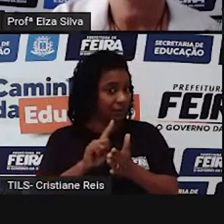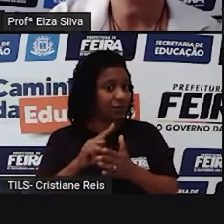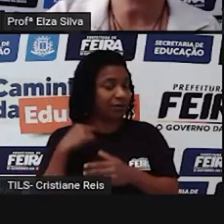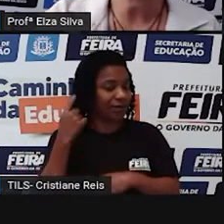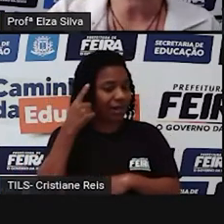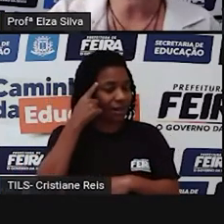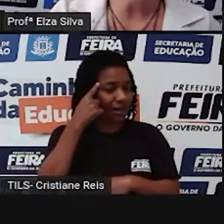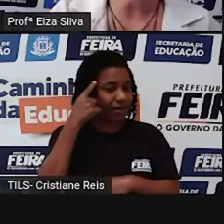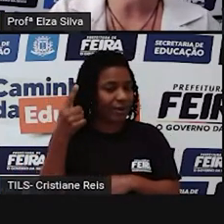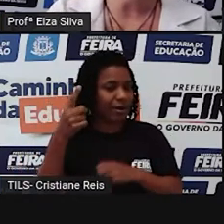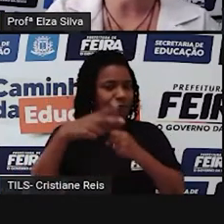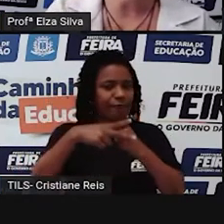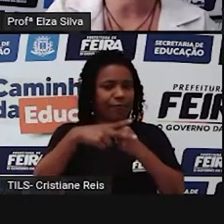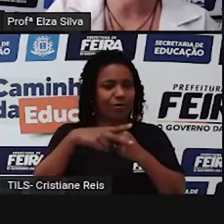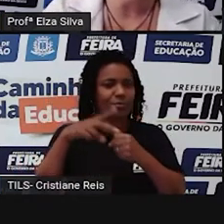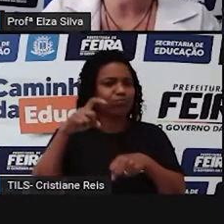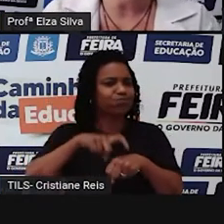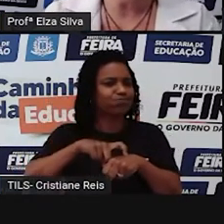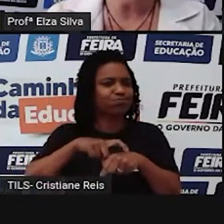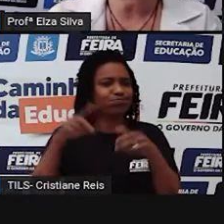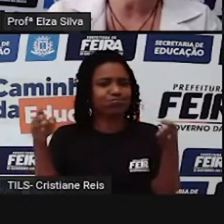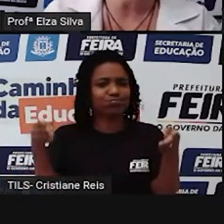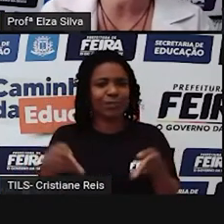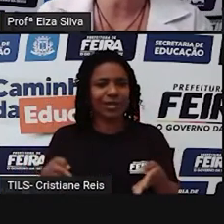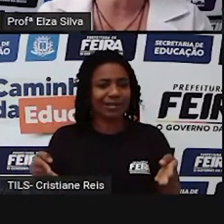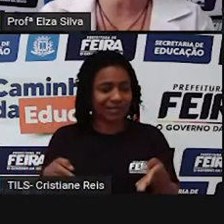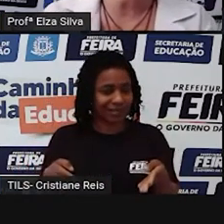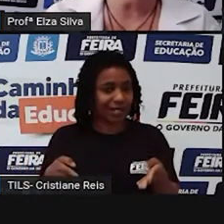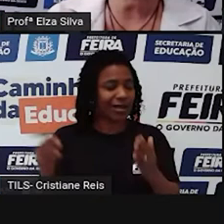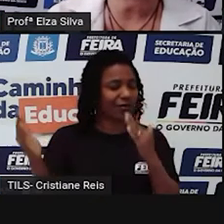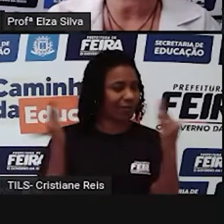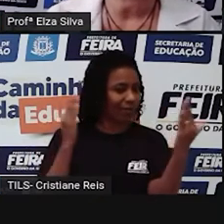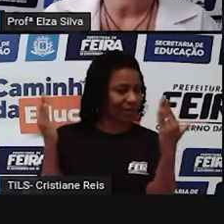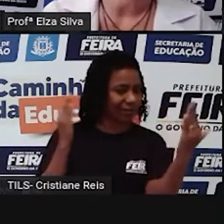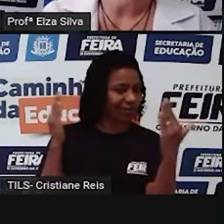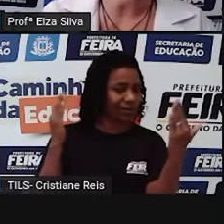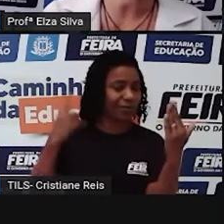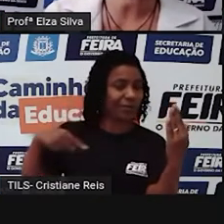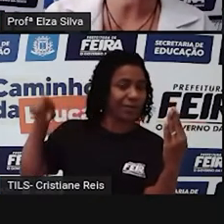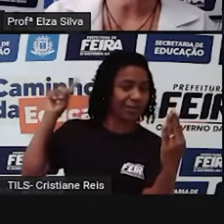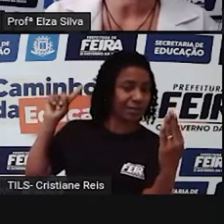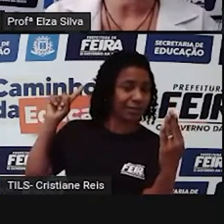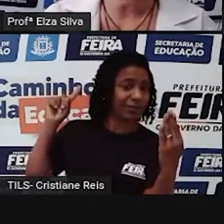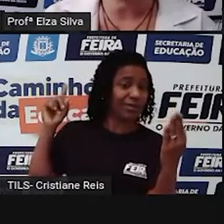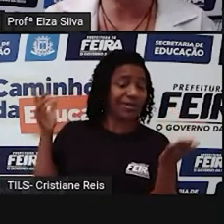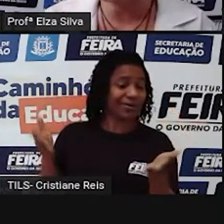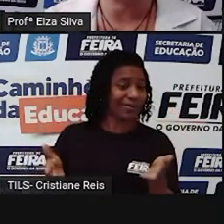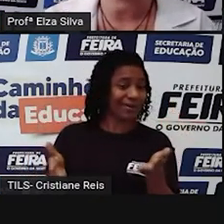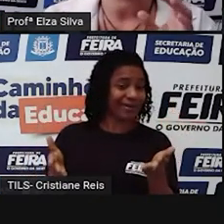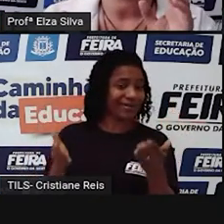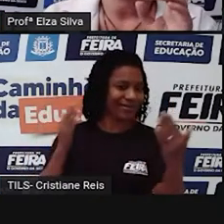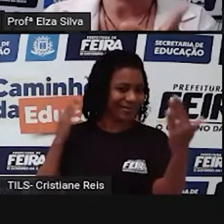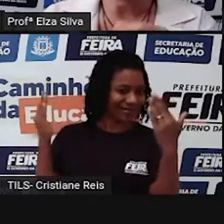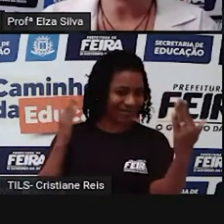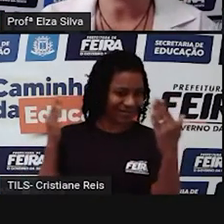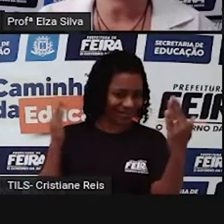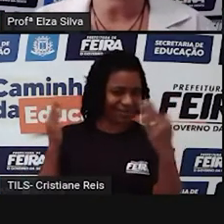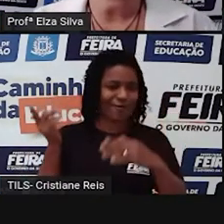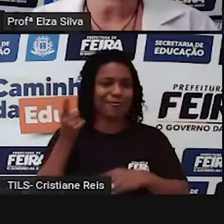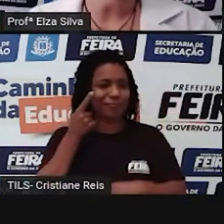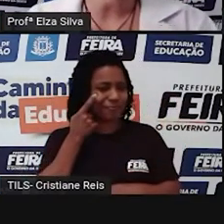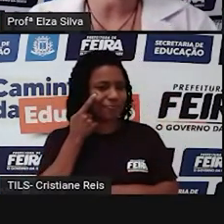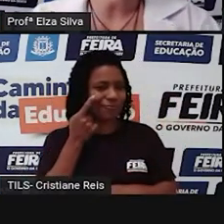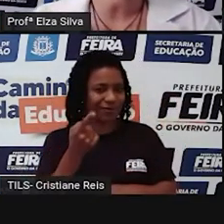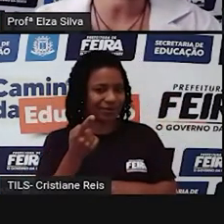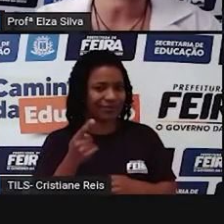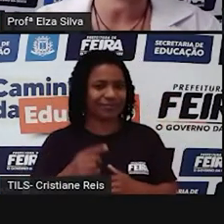e façamos uma comparação para a gente perceber as mudanças que ocorrem do presente para o passado. Acompanhe